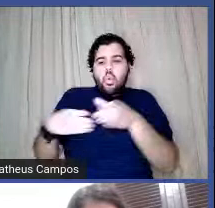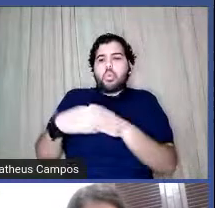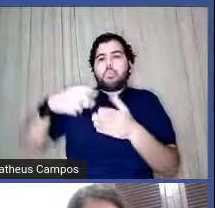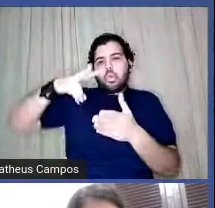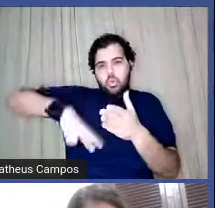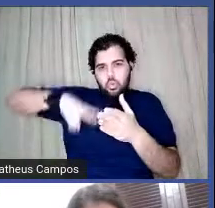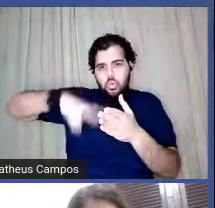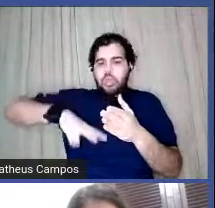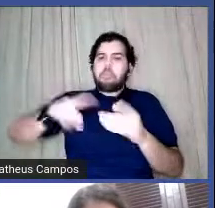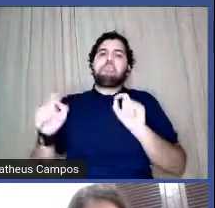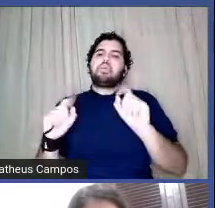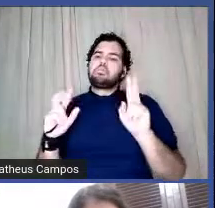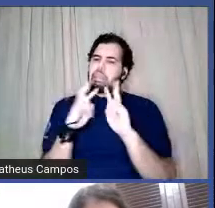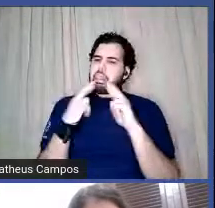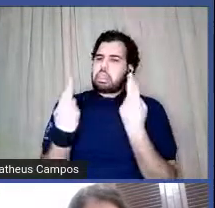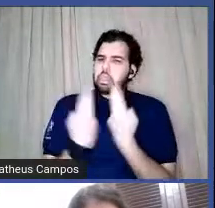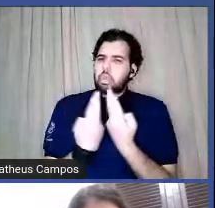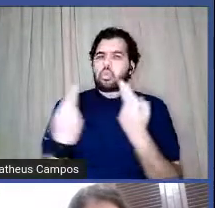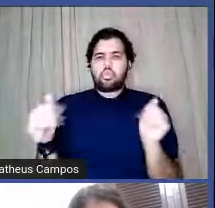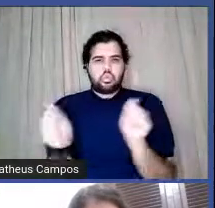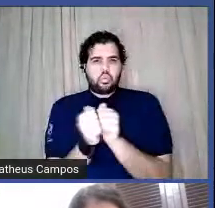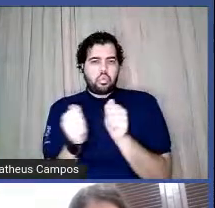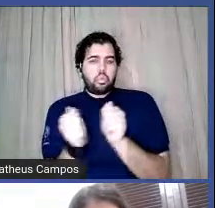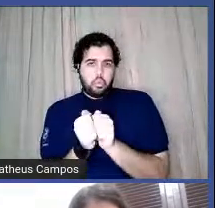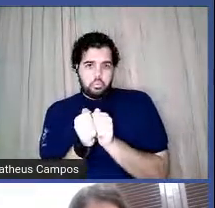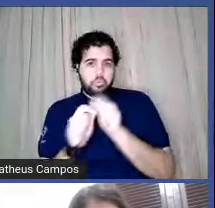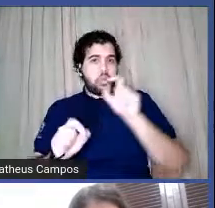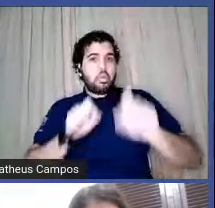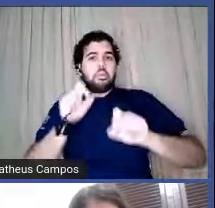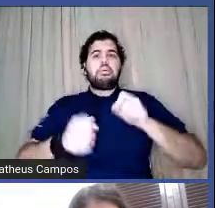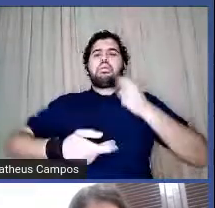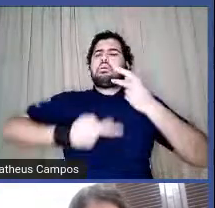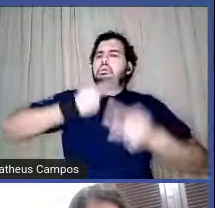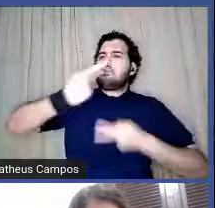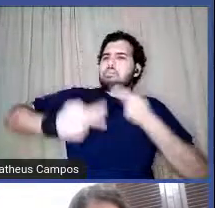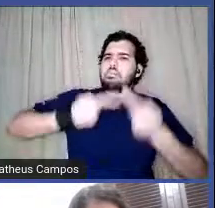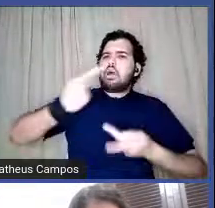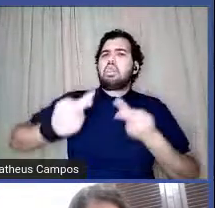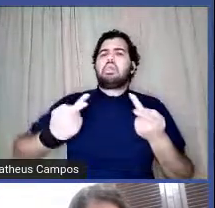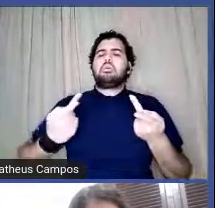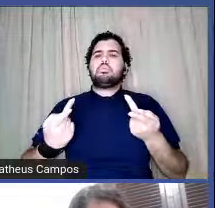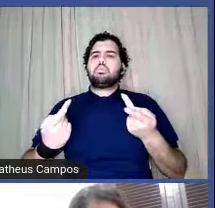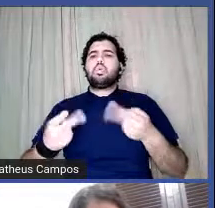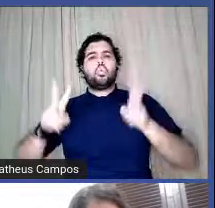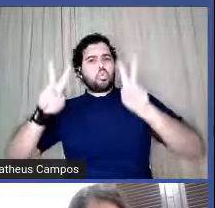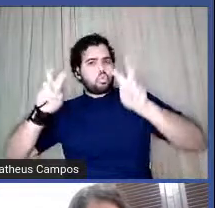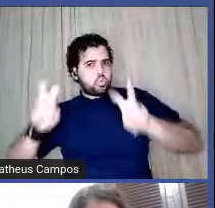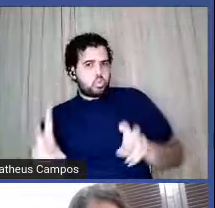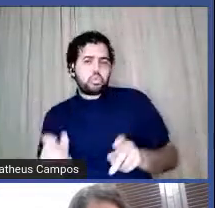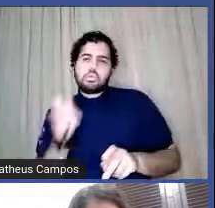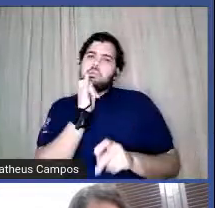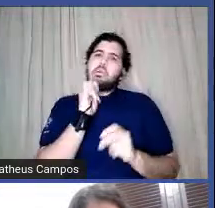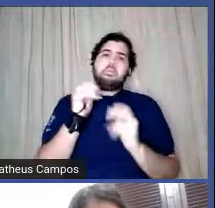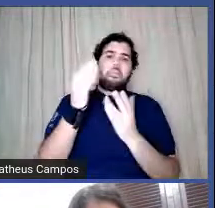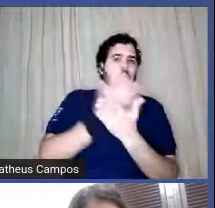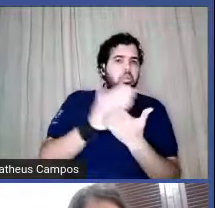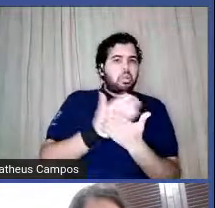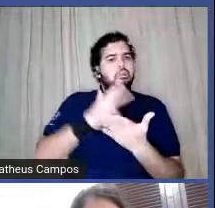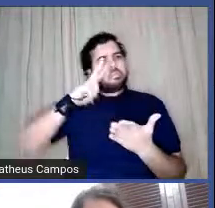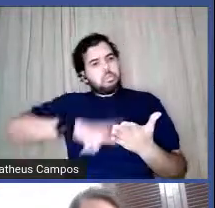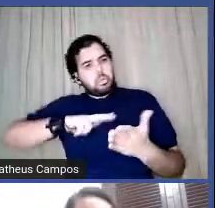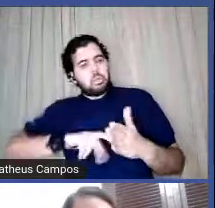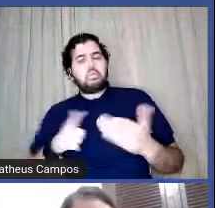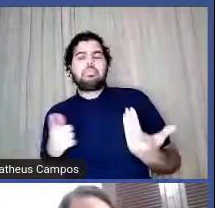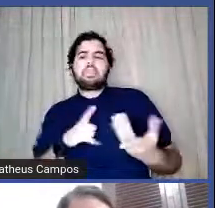que se reúnem para comentar sobre um certo livro que estejam lendo, né, tem um